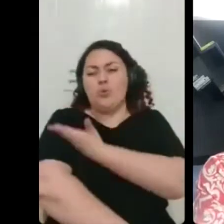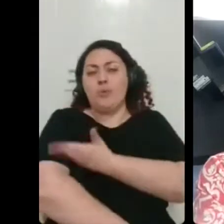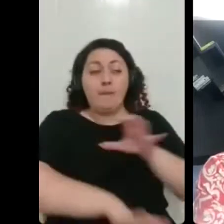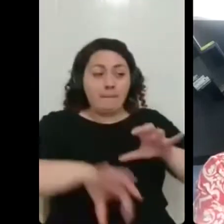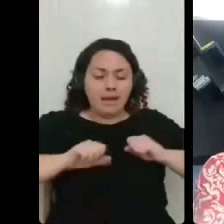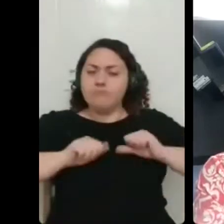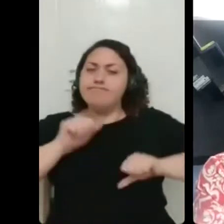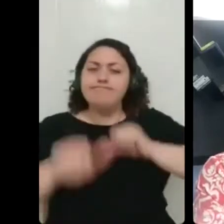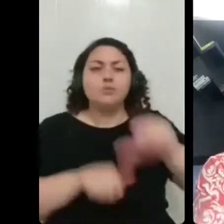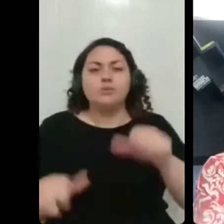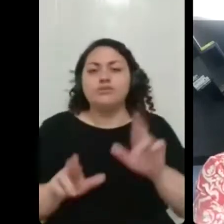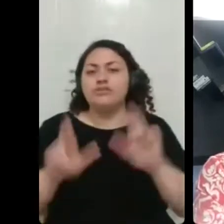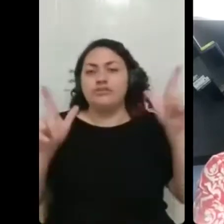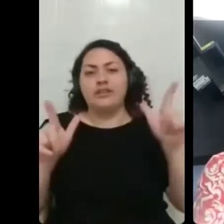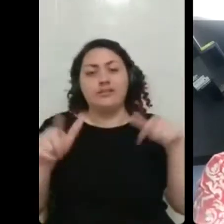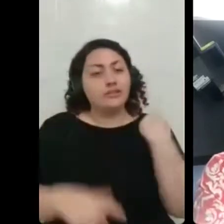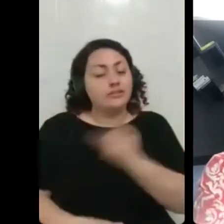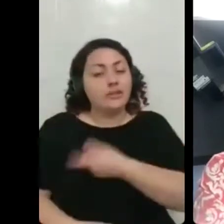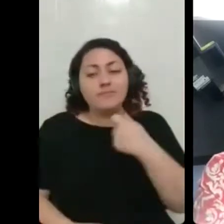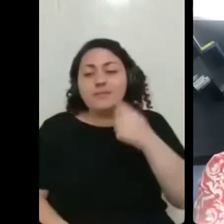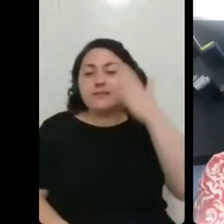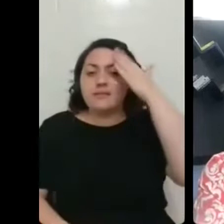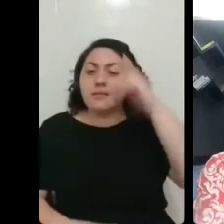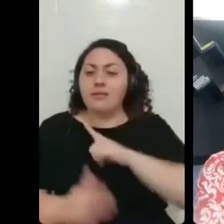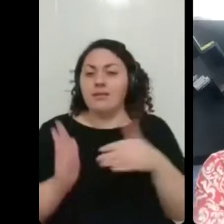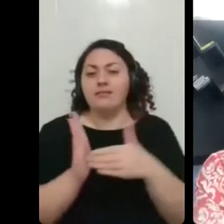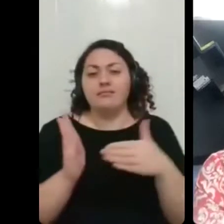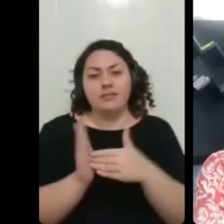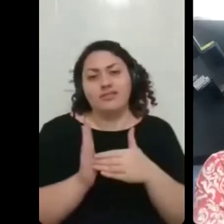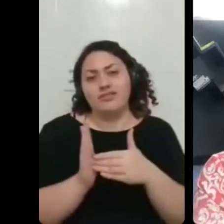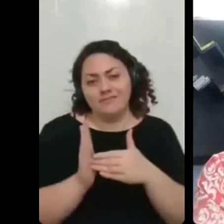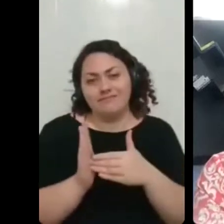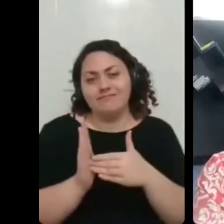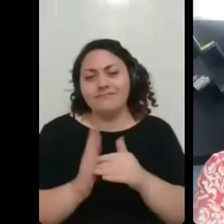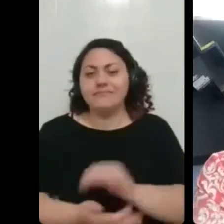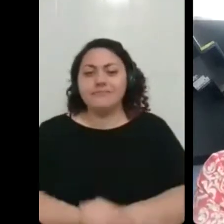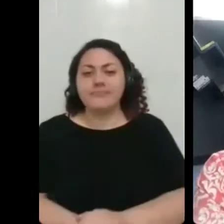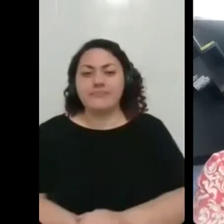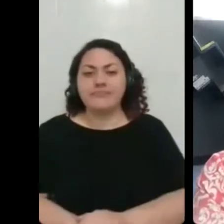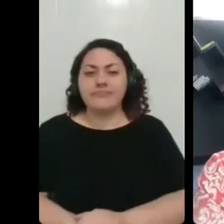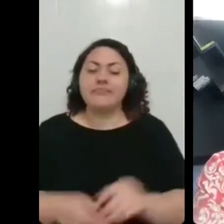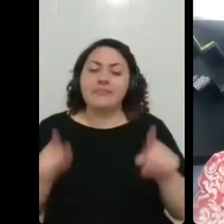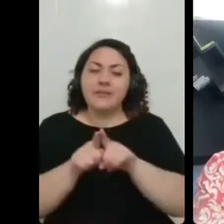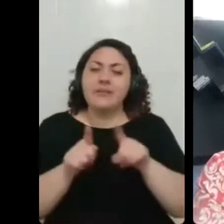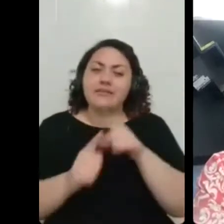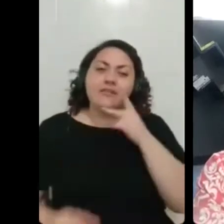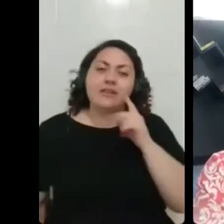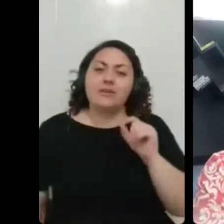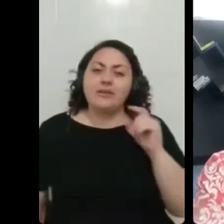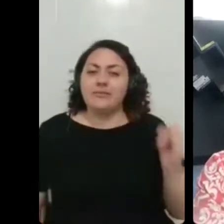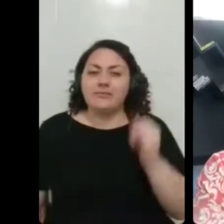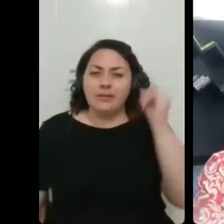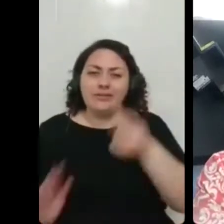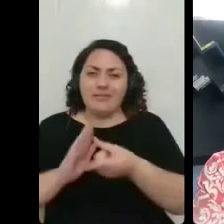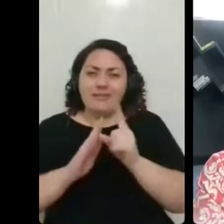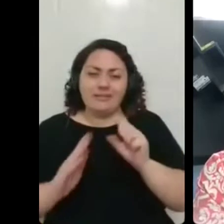tem que entender os nossos limites tem que nos respeitar outra coisa que eu acho também que é muito importante que a Simone falou das questões